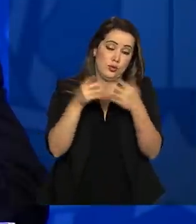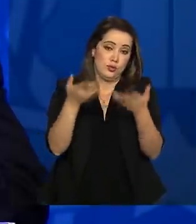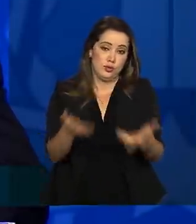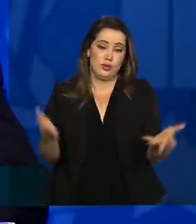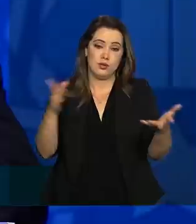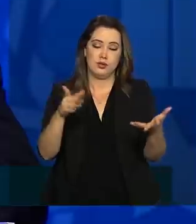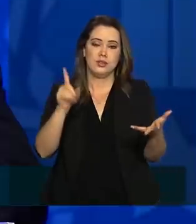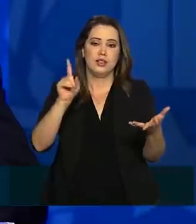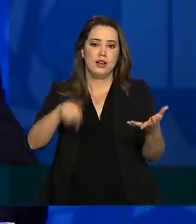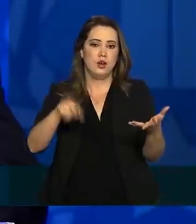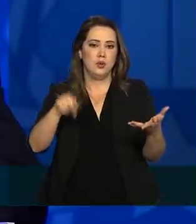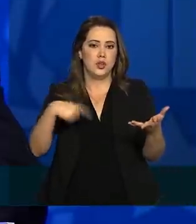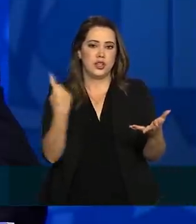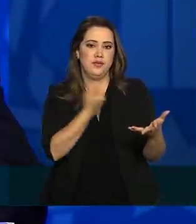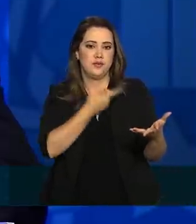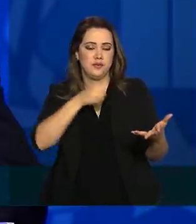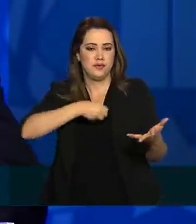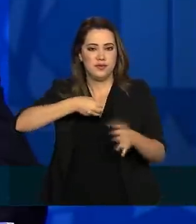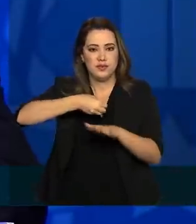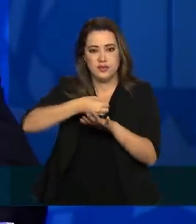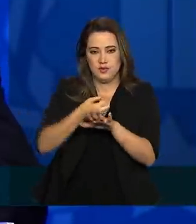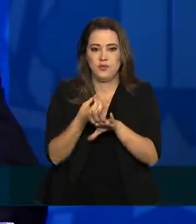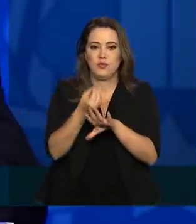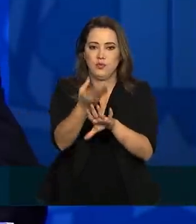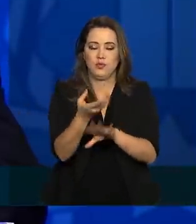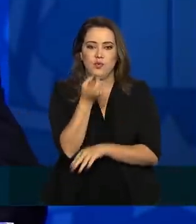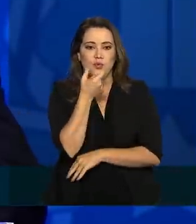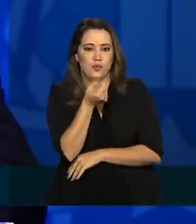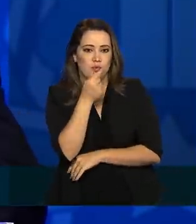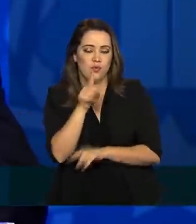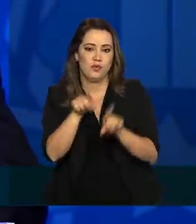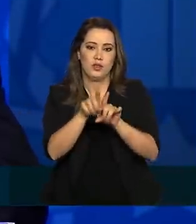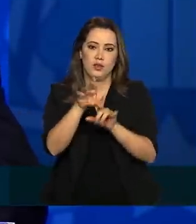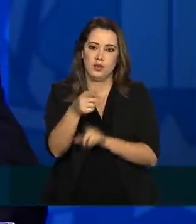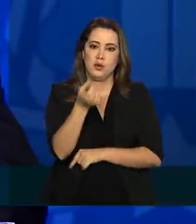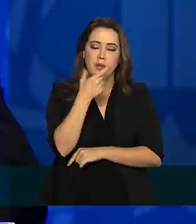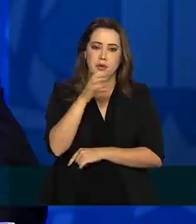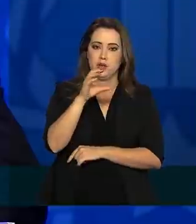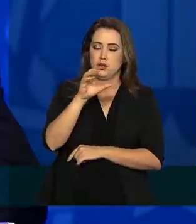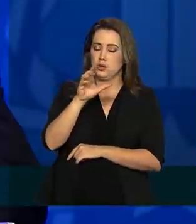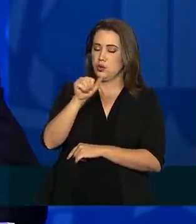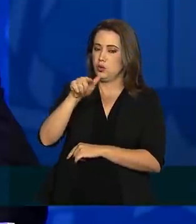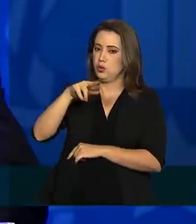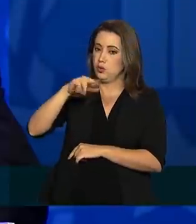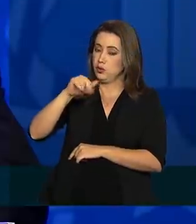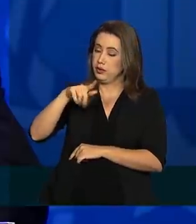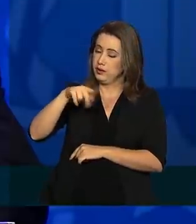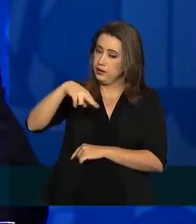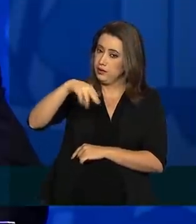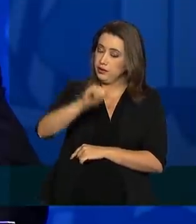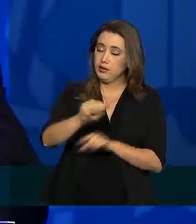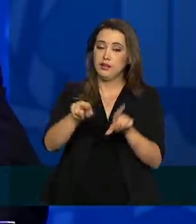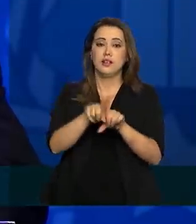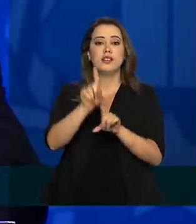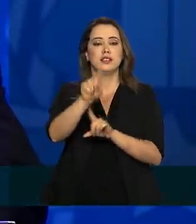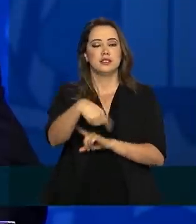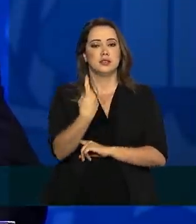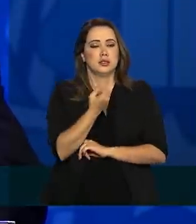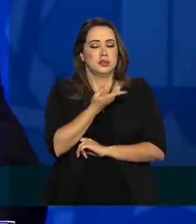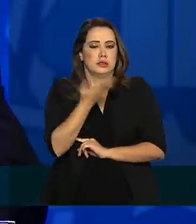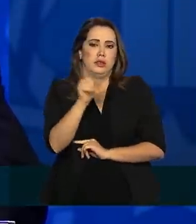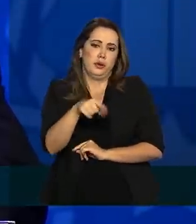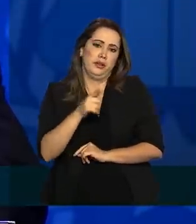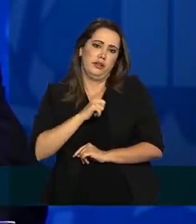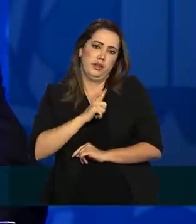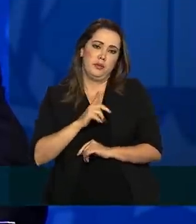são enviados os comprimidos de fosfato de cloroquina, que é o que o SUS tem disponível. Esses